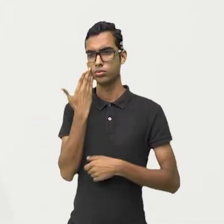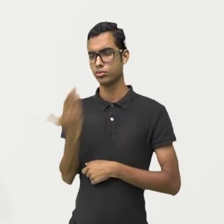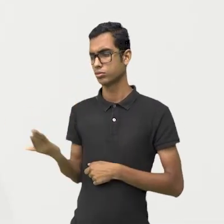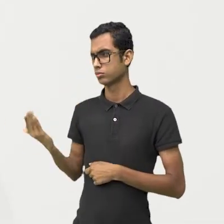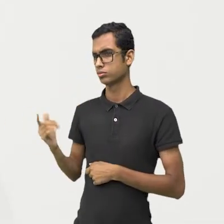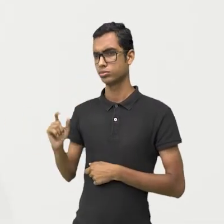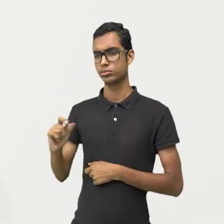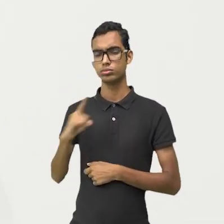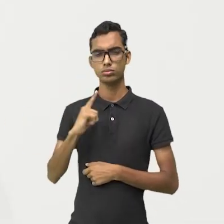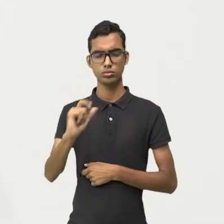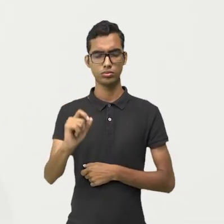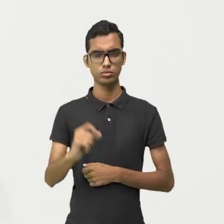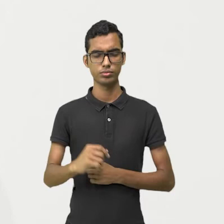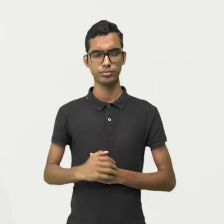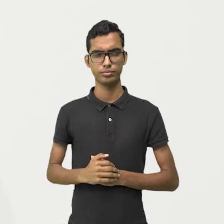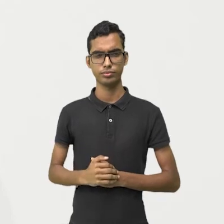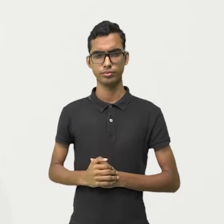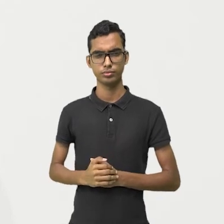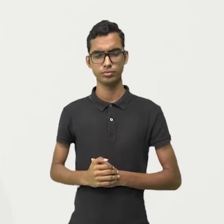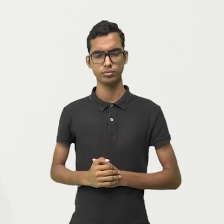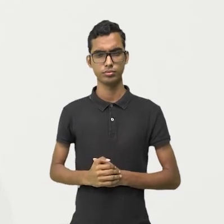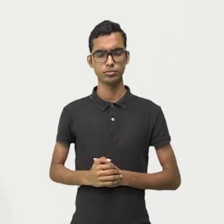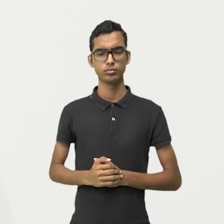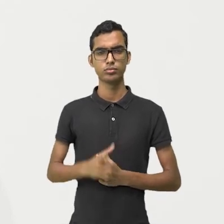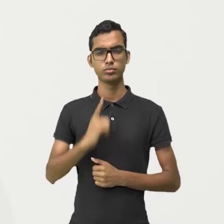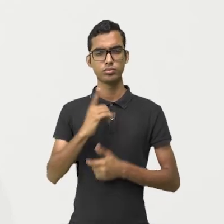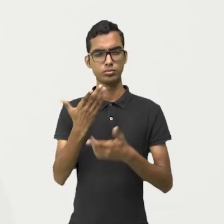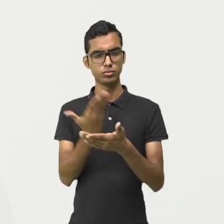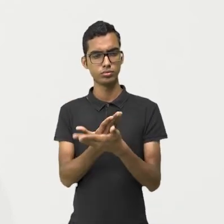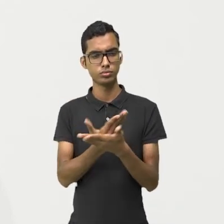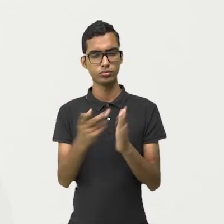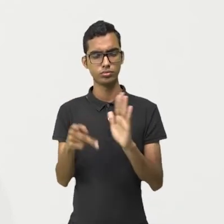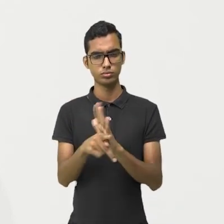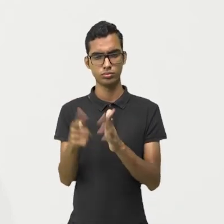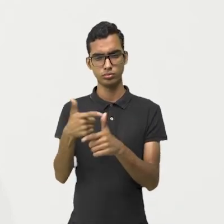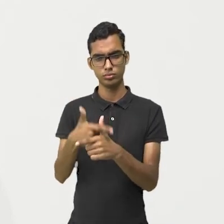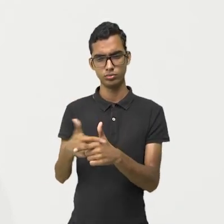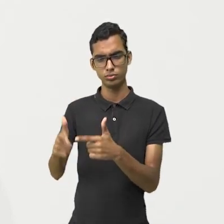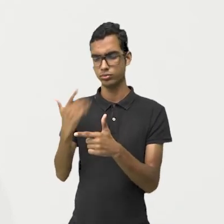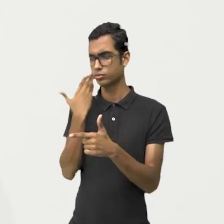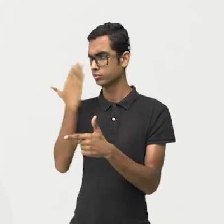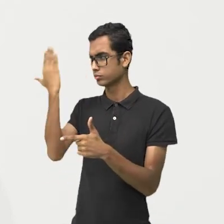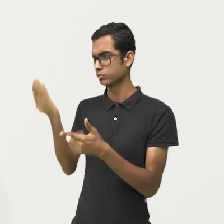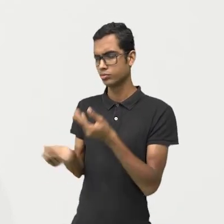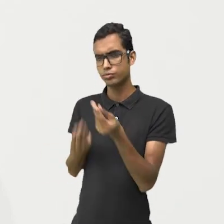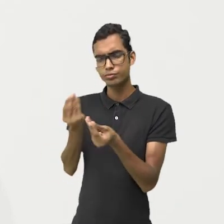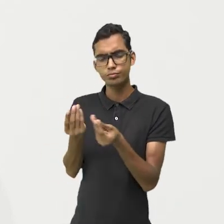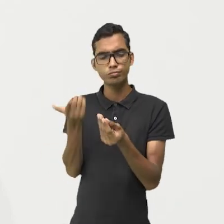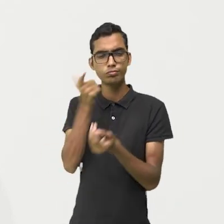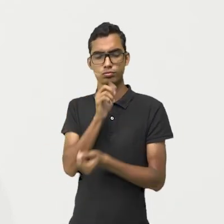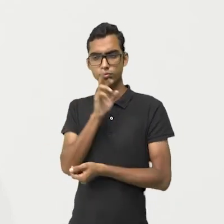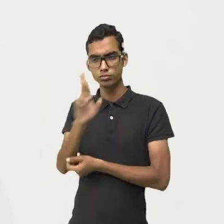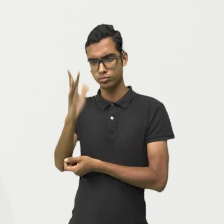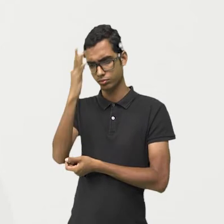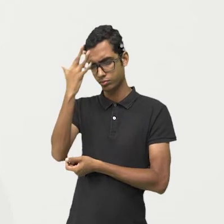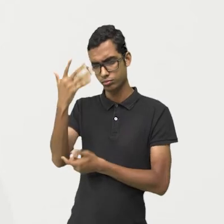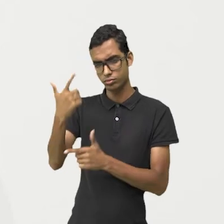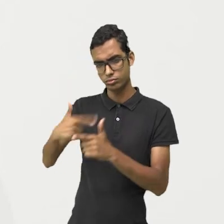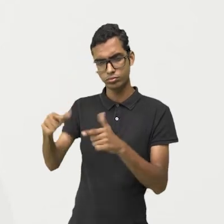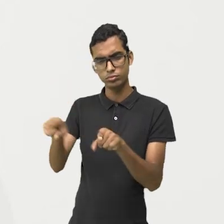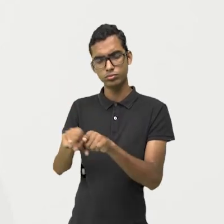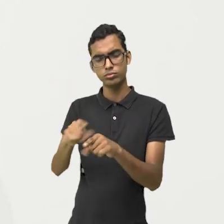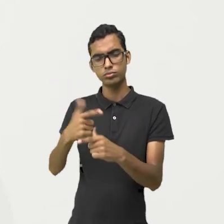a seguinte situação, né? Como nós estamos trabalhando com divisão, nós vamos ver como resolver problemas